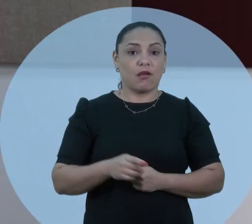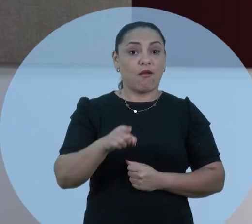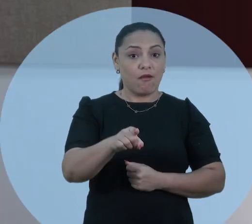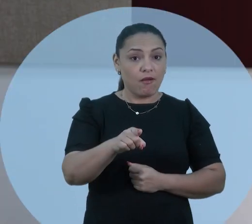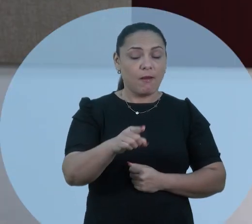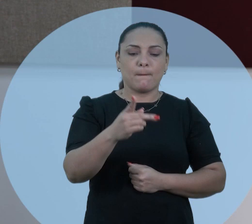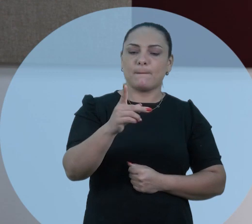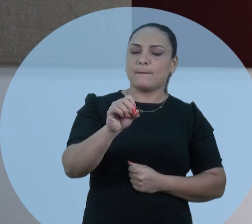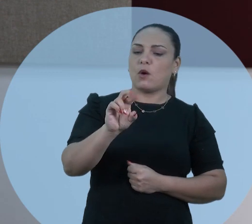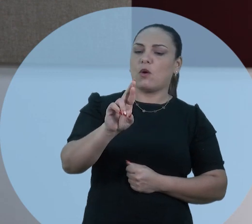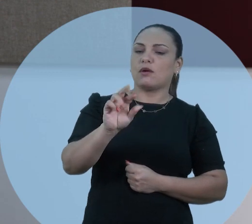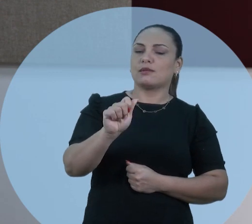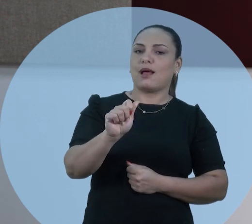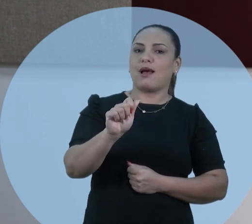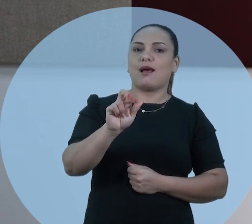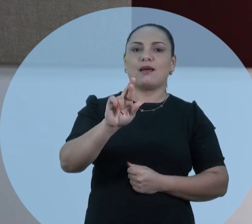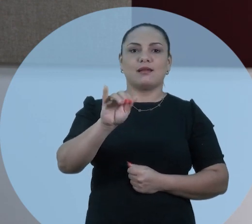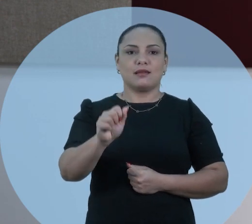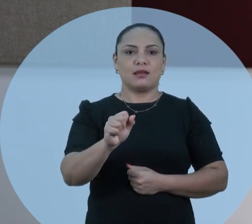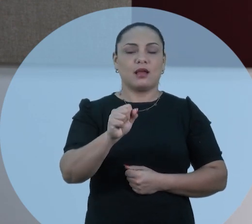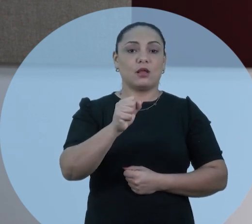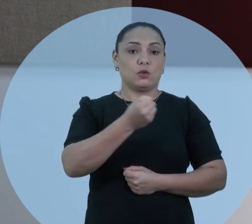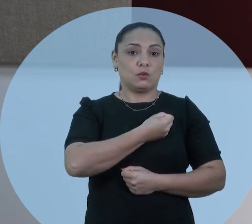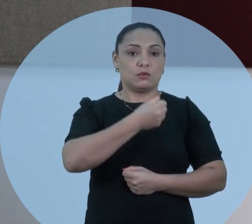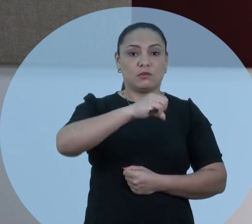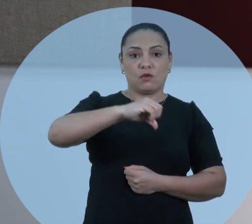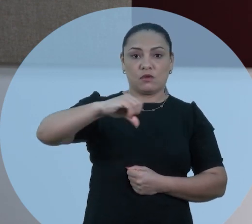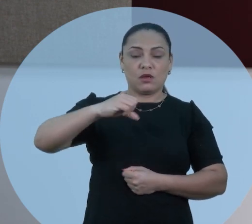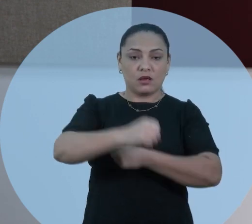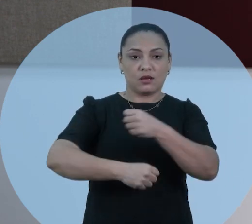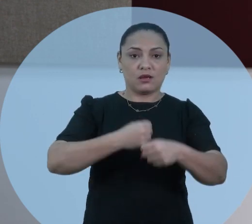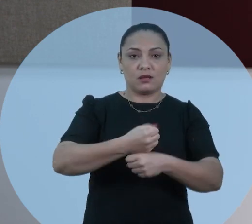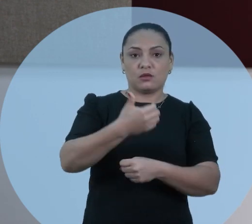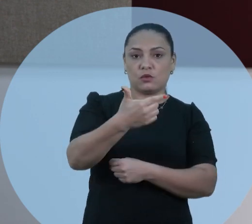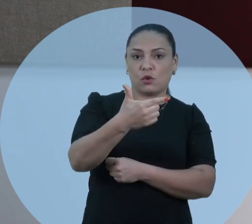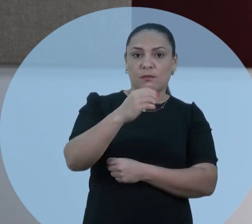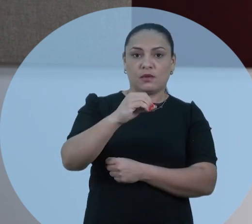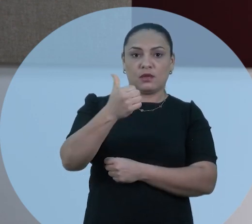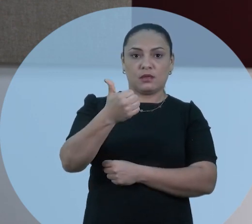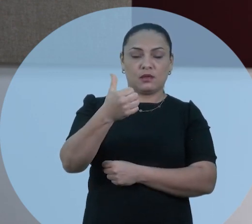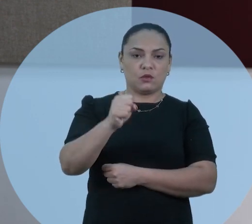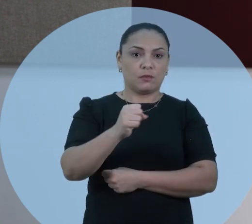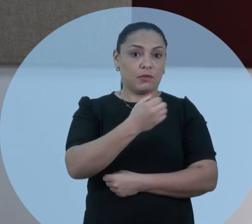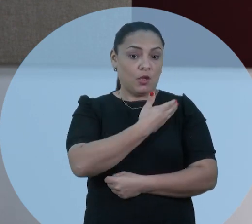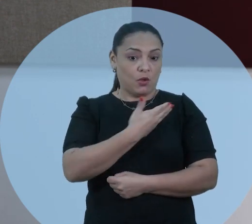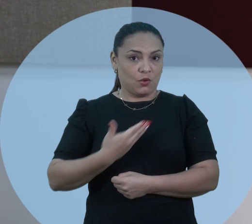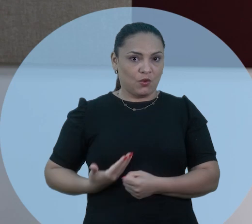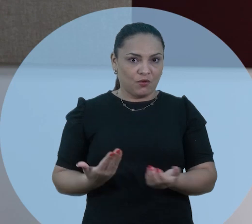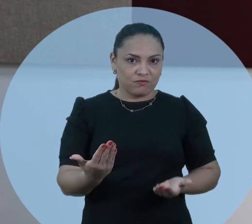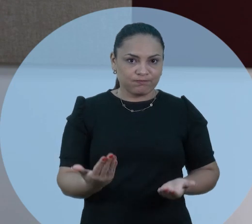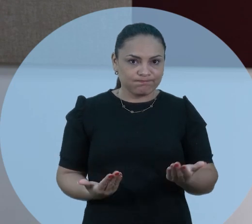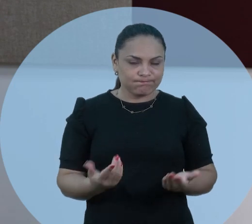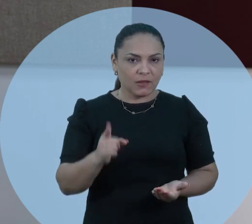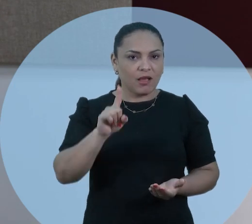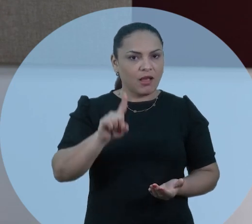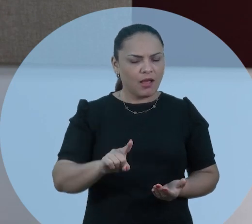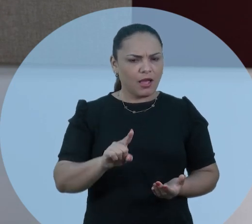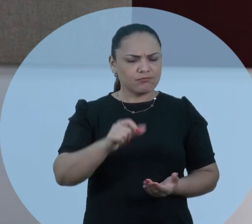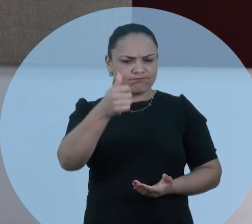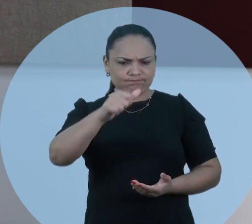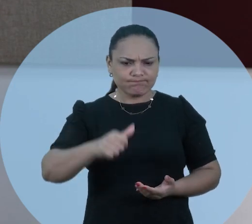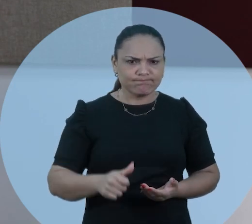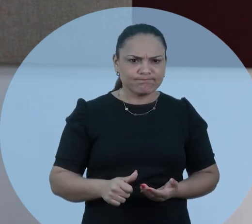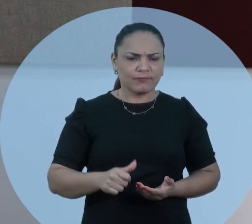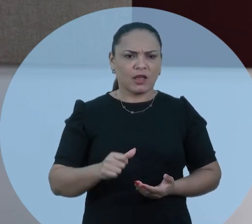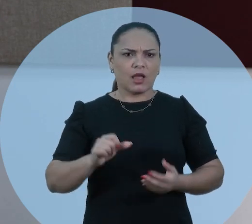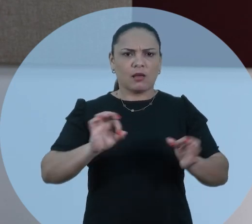por meio da Portaria 999 de 2018, sendo a Coordenadoria de Governança responsável pela elaboração, revisão